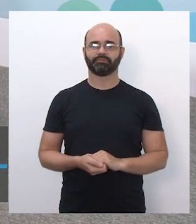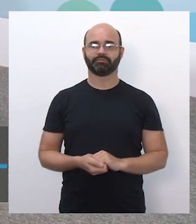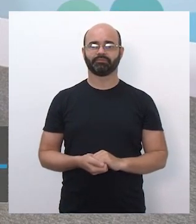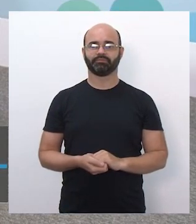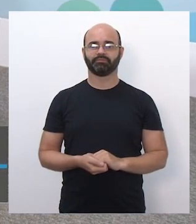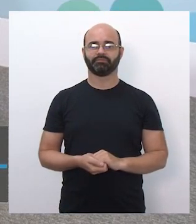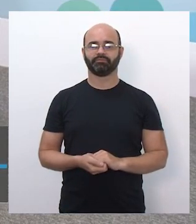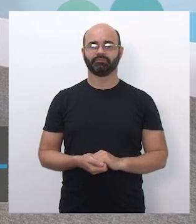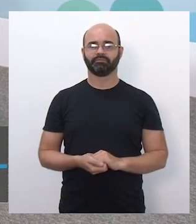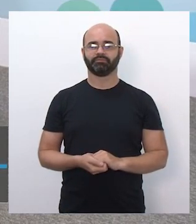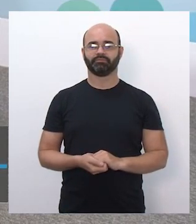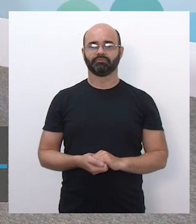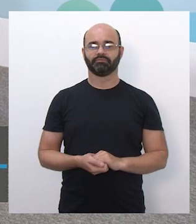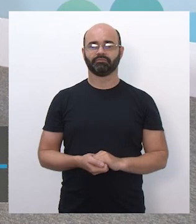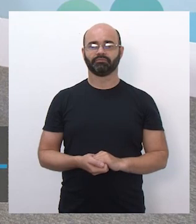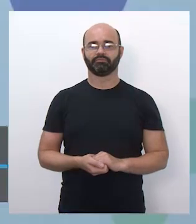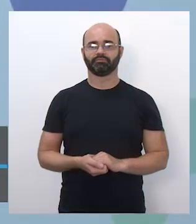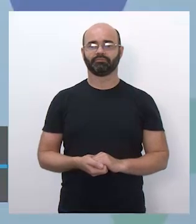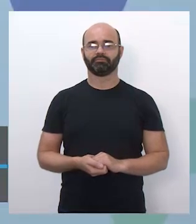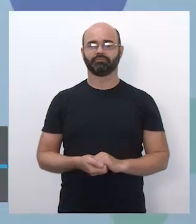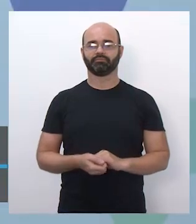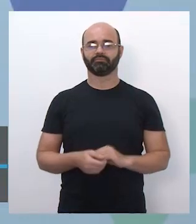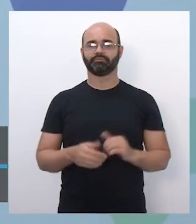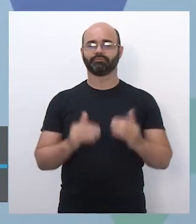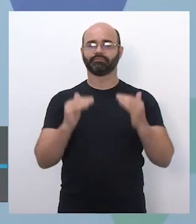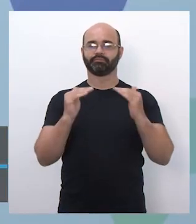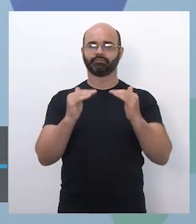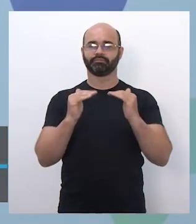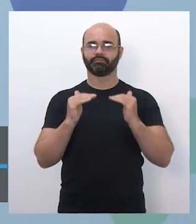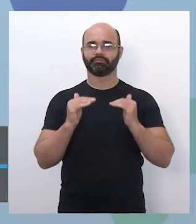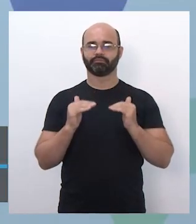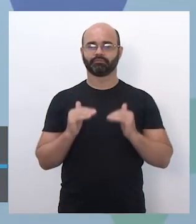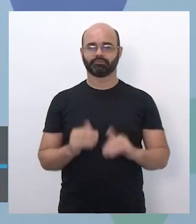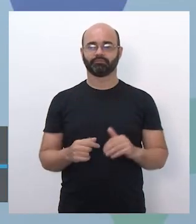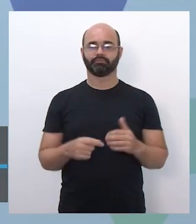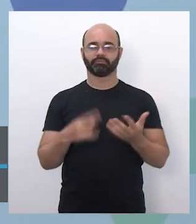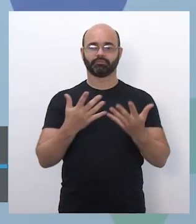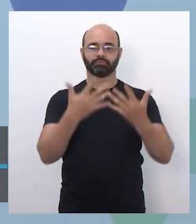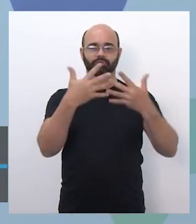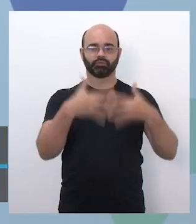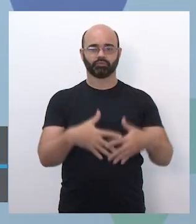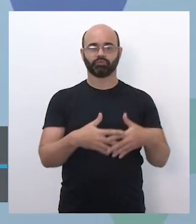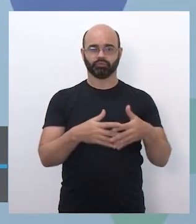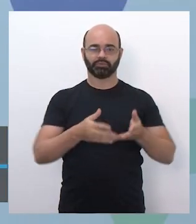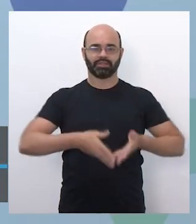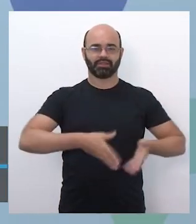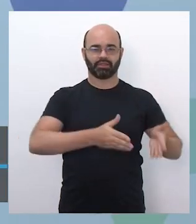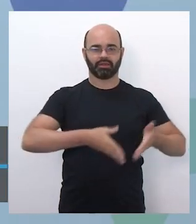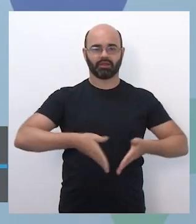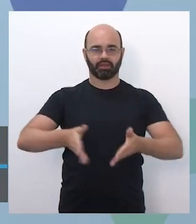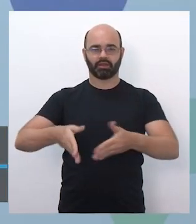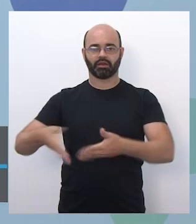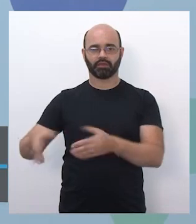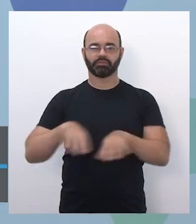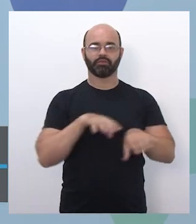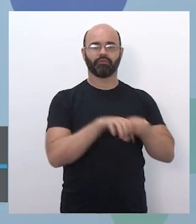Aqui nós temos, de novo, então, esse foco em entender um pouco melhor a estrutura das filhas formativas, né? As filhas formativas, como